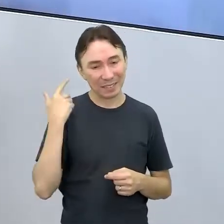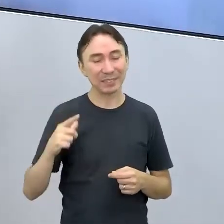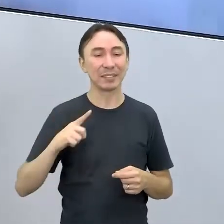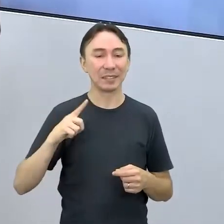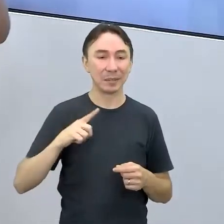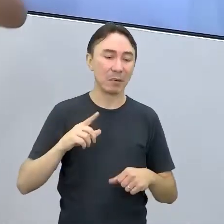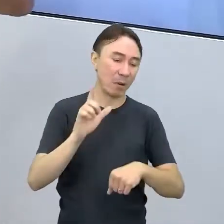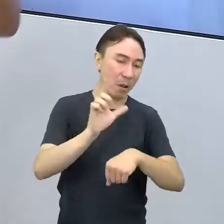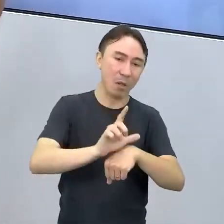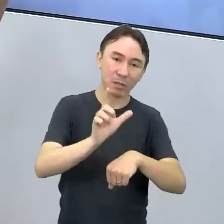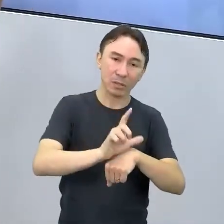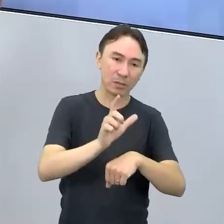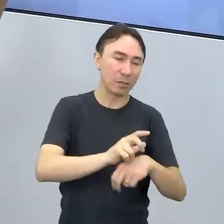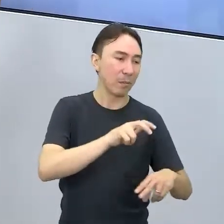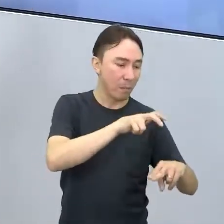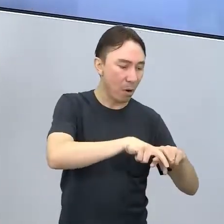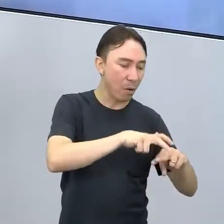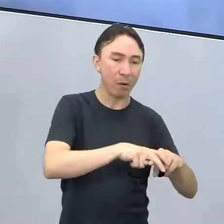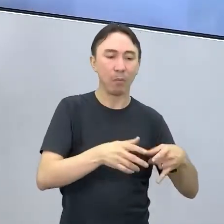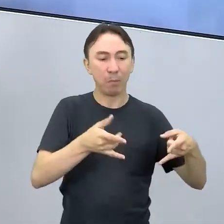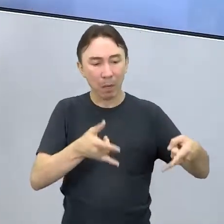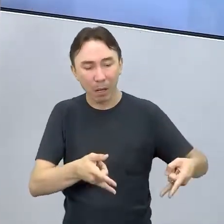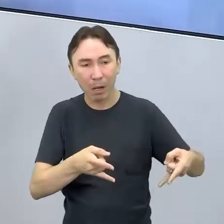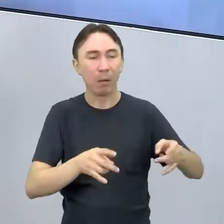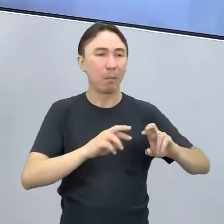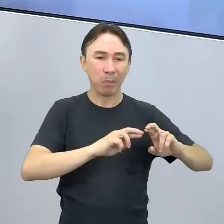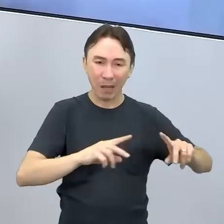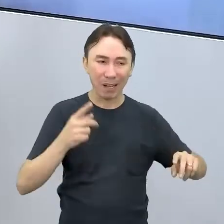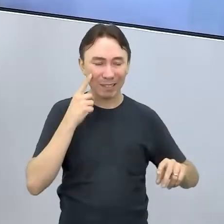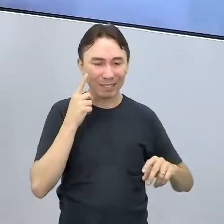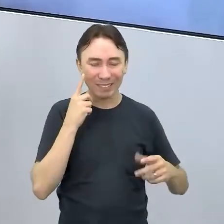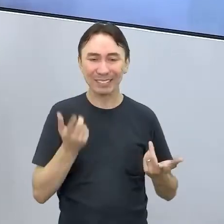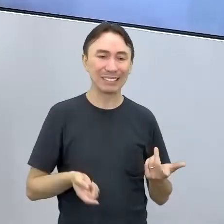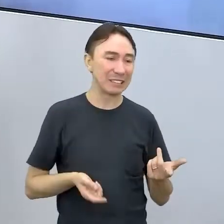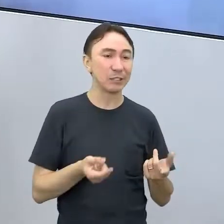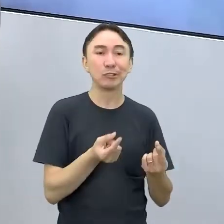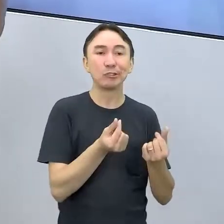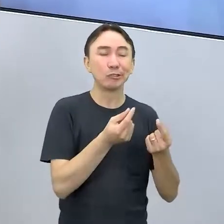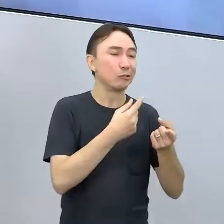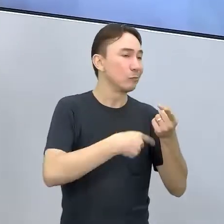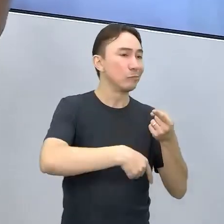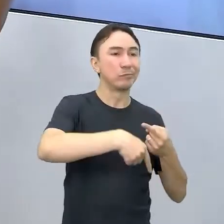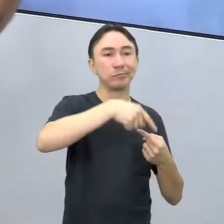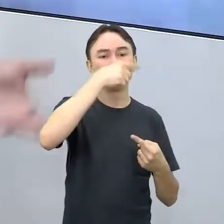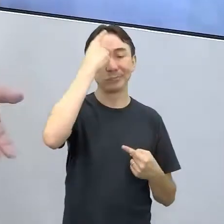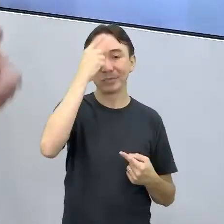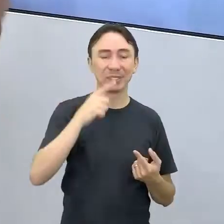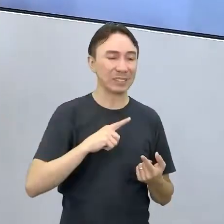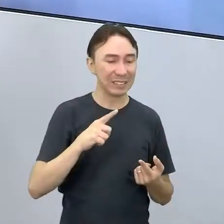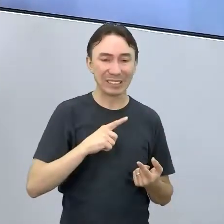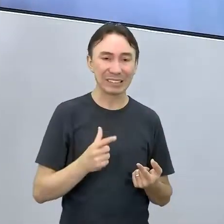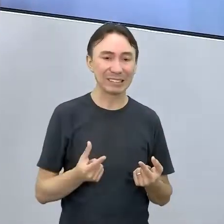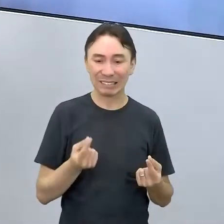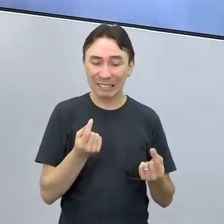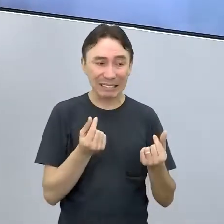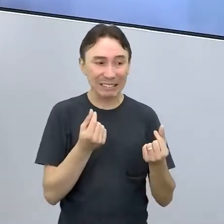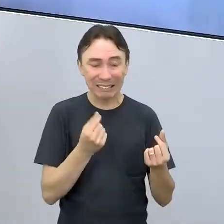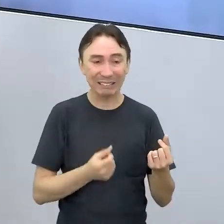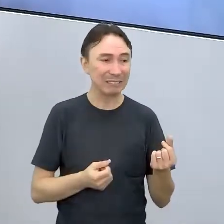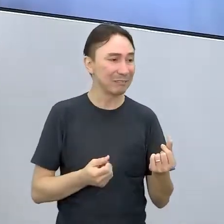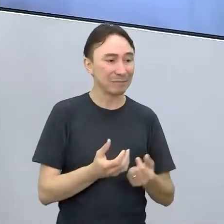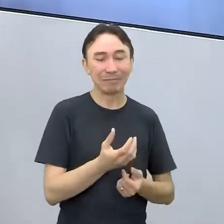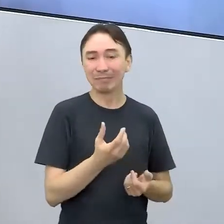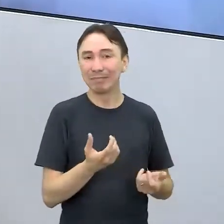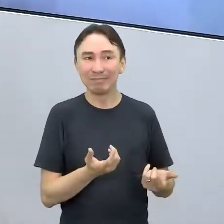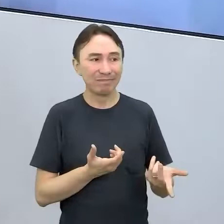de imóveis e ele fez tudo errado, né? Então, não gerou lucro, como não gerou lucro, não entrou dinheiro no caixa da empresa,